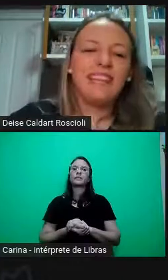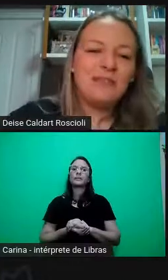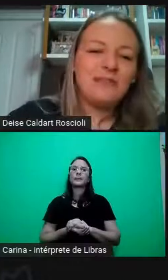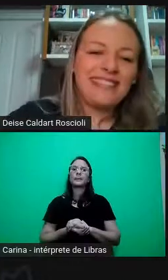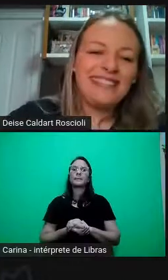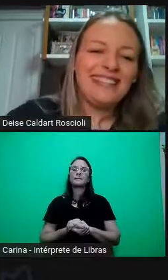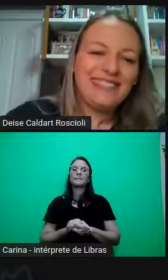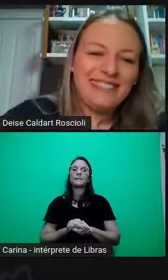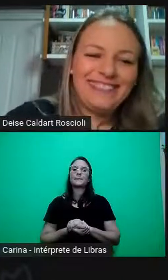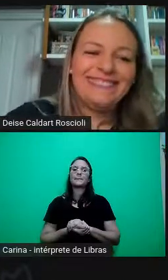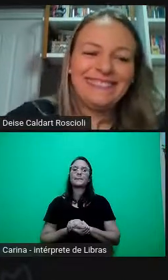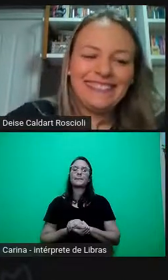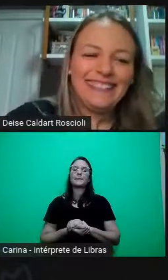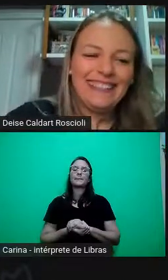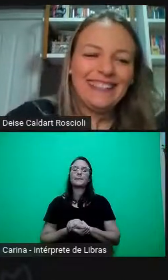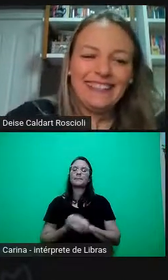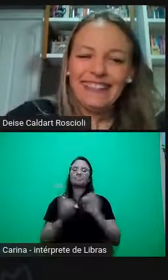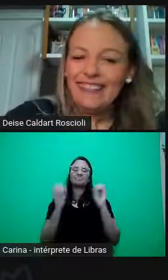Ah, que excelente.